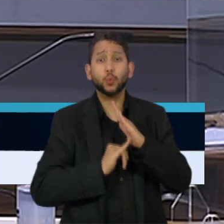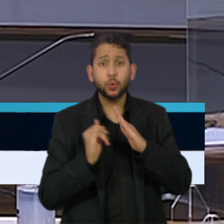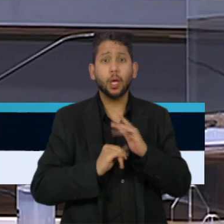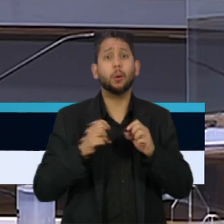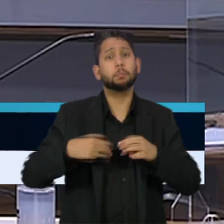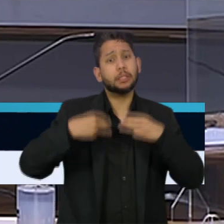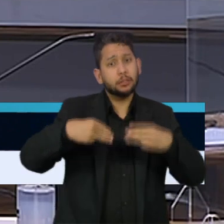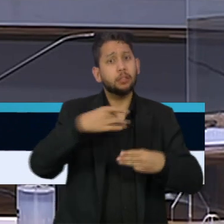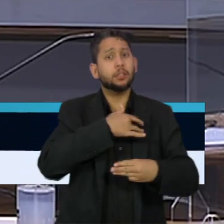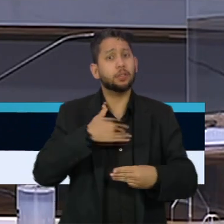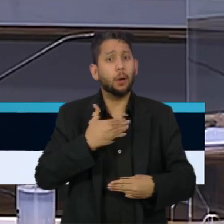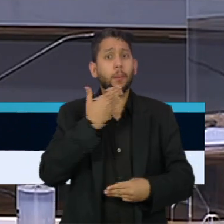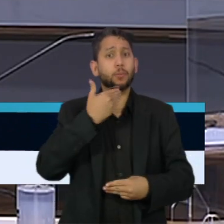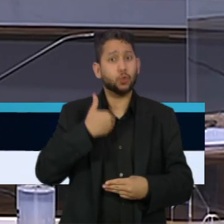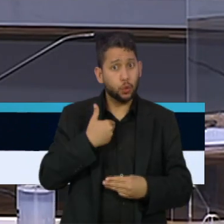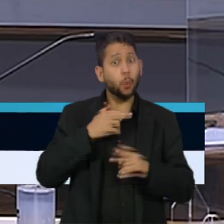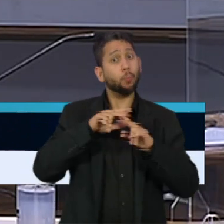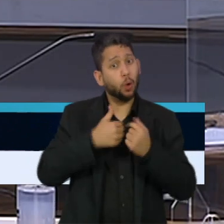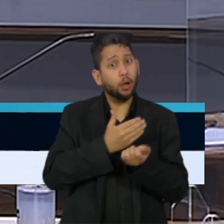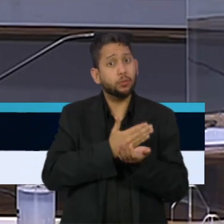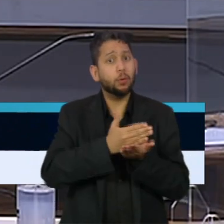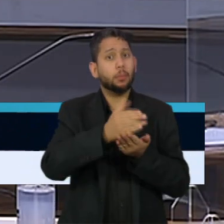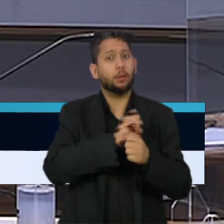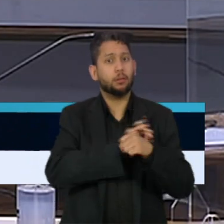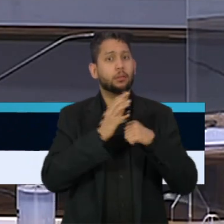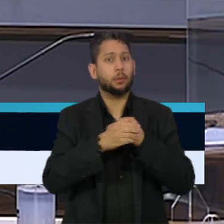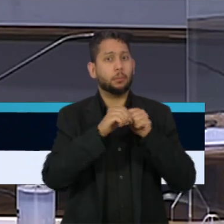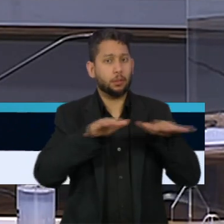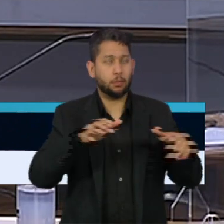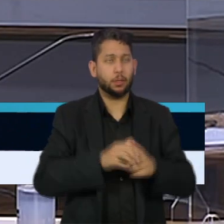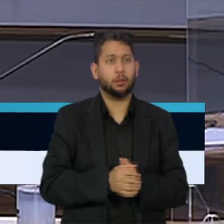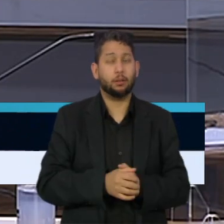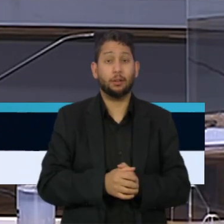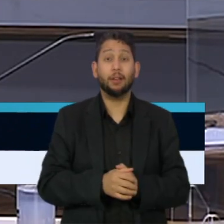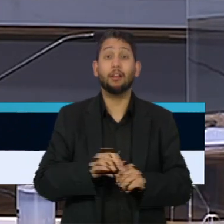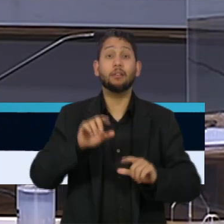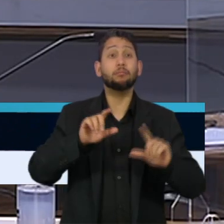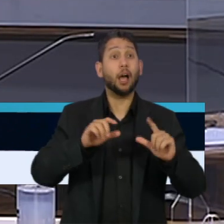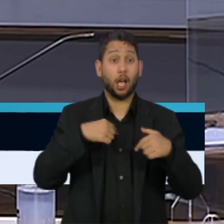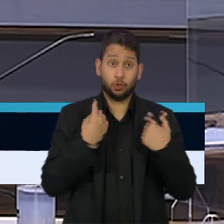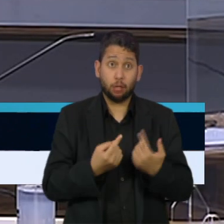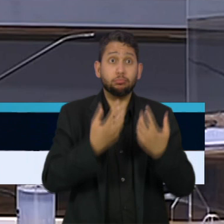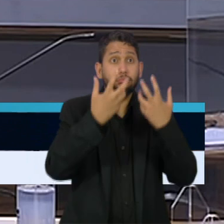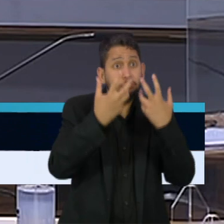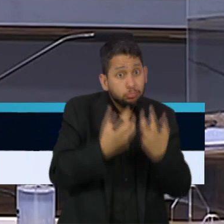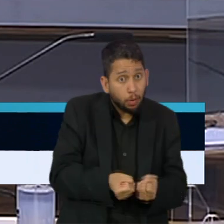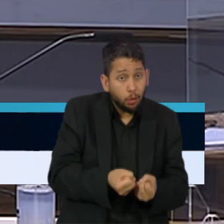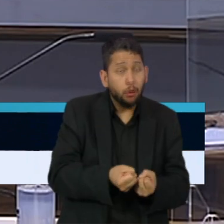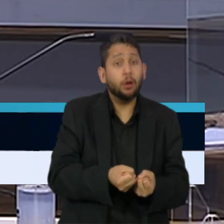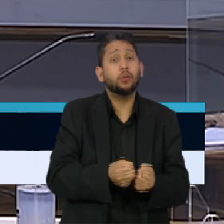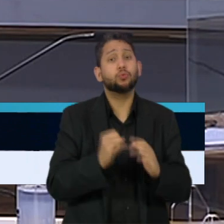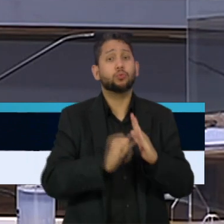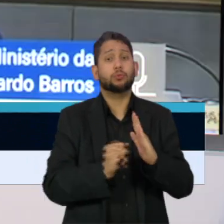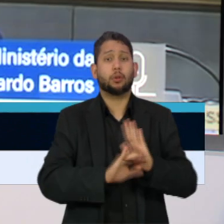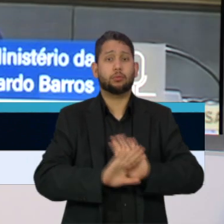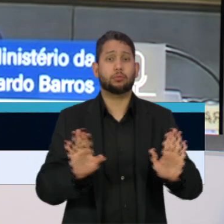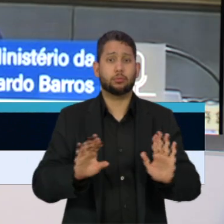da Saúde, em virtude da pandemia. A imprensa apenas acatou uma solicitação da instituição.